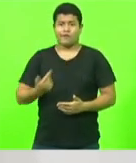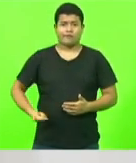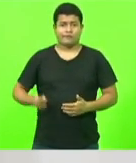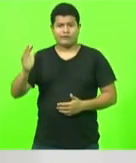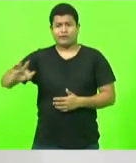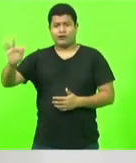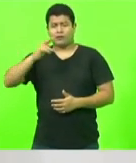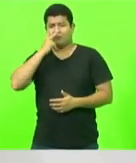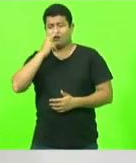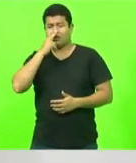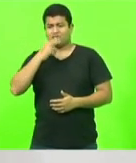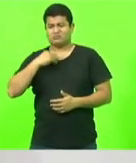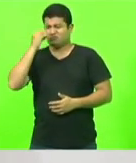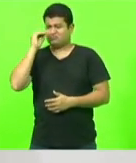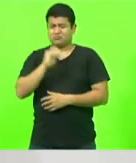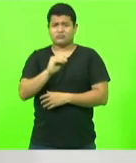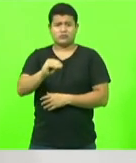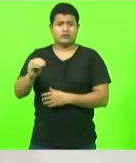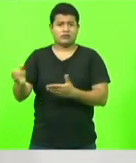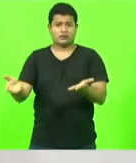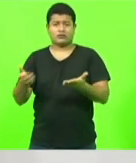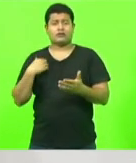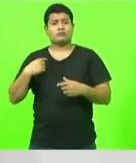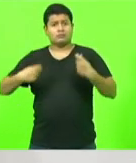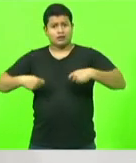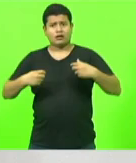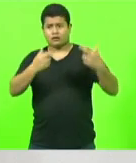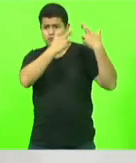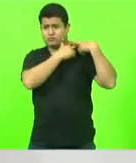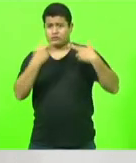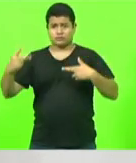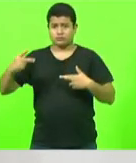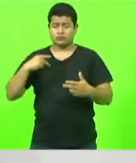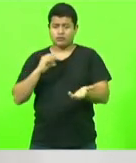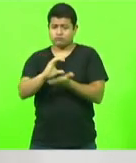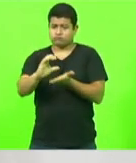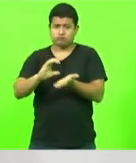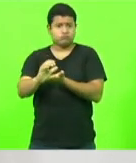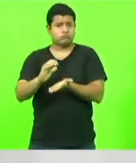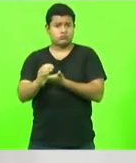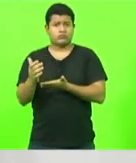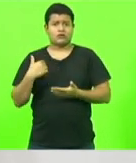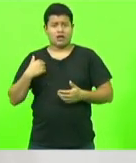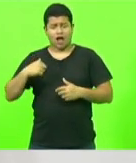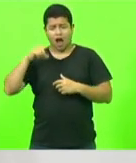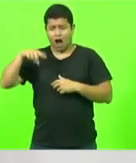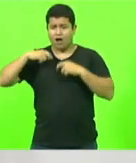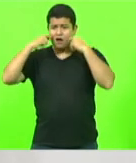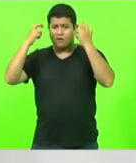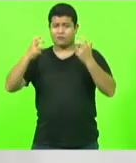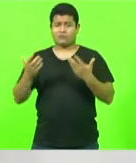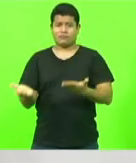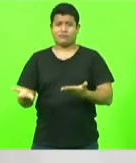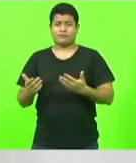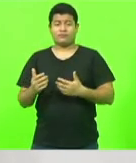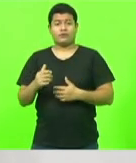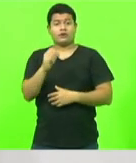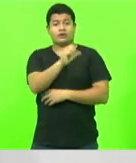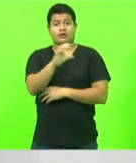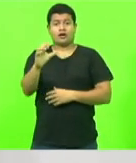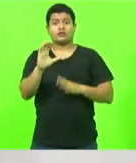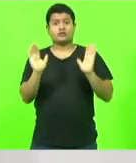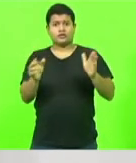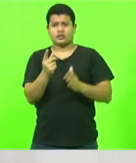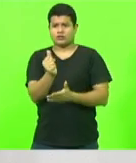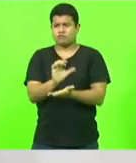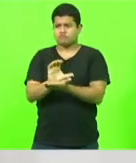os investimentos necessários nessas rodovias, o que é uma vergonha. Santa Catarina já entregou aos cofres da União